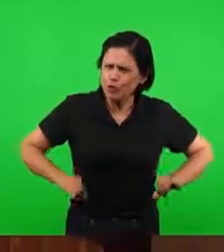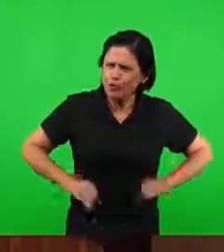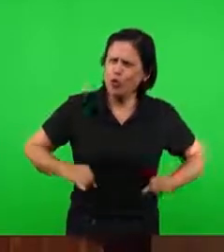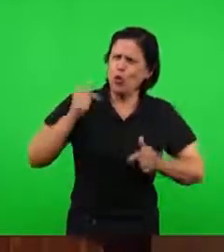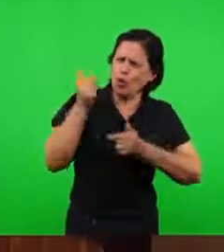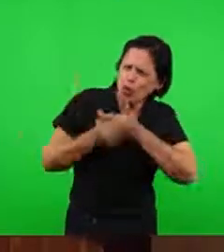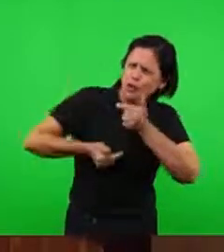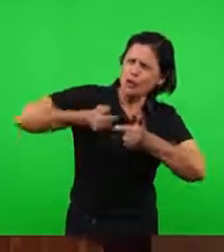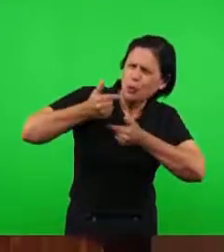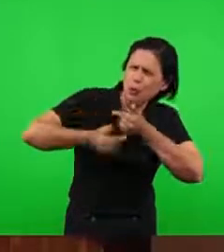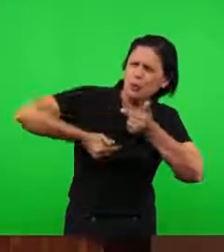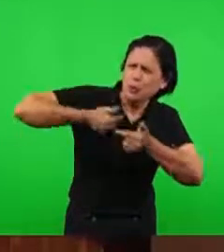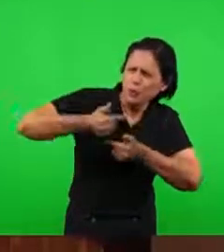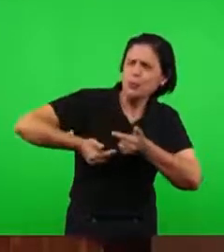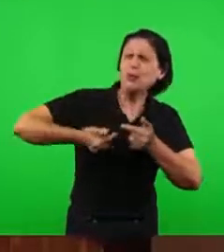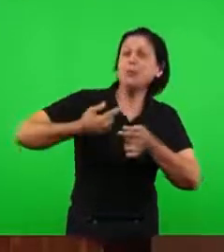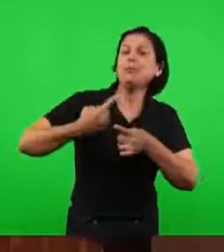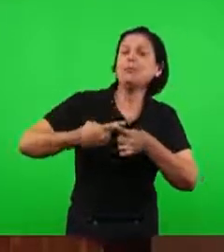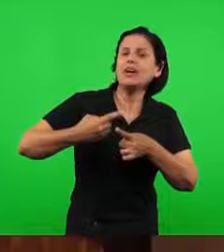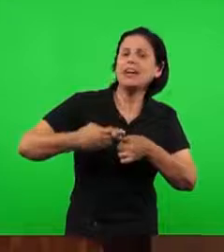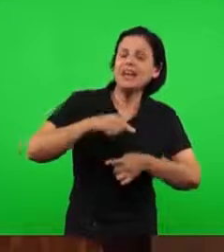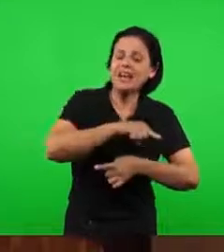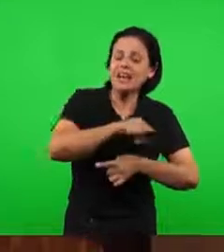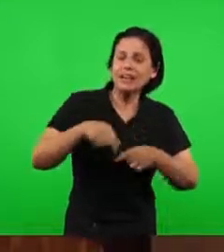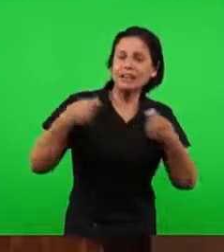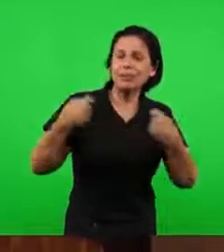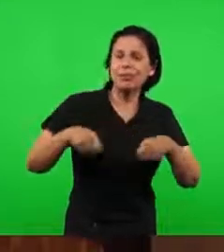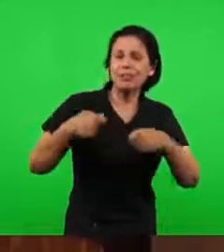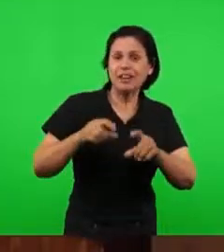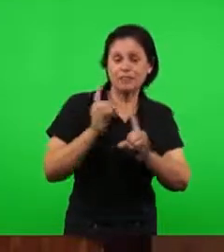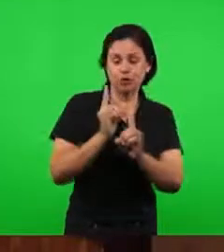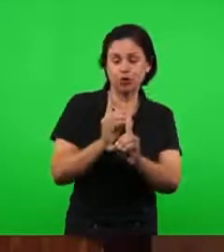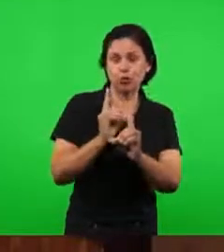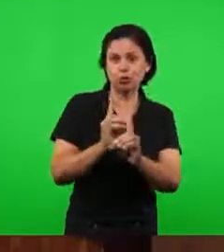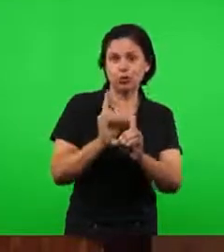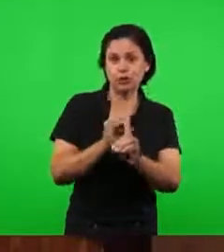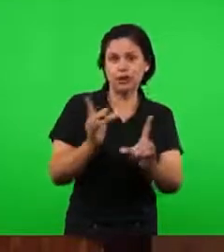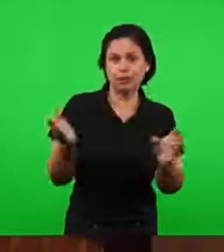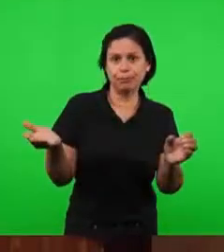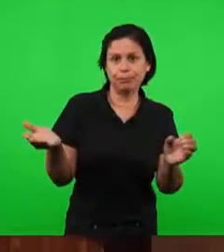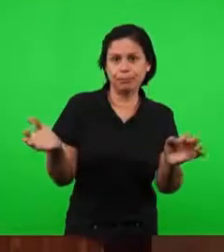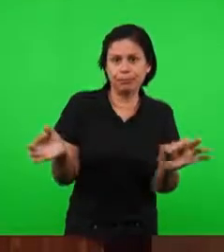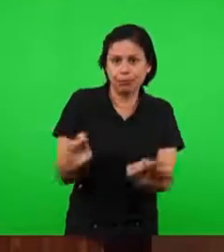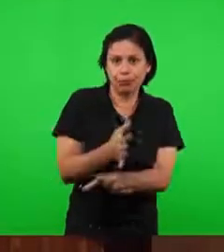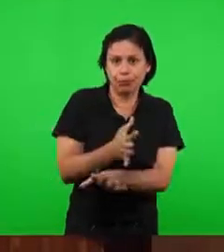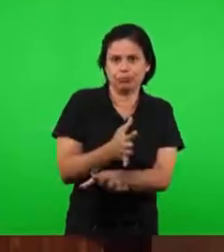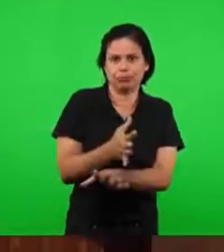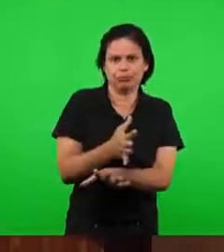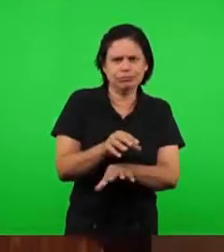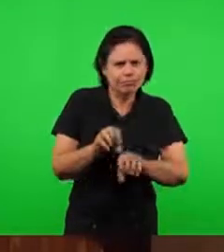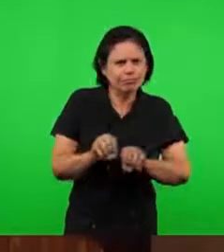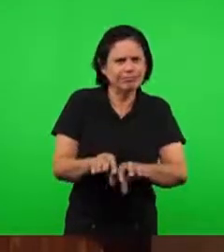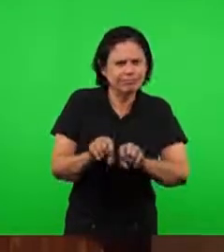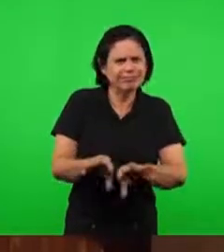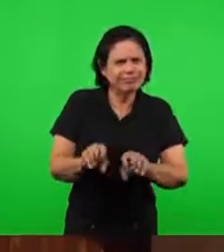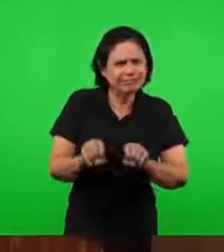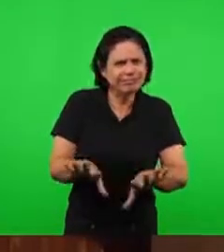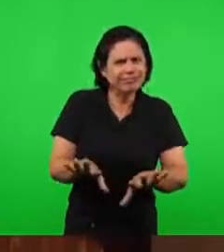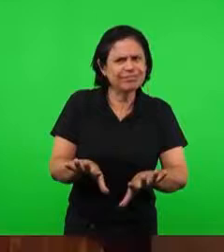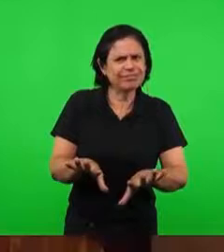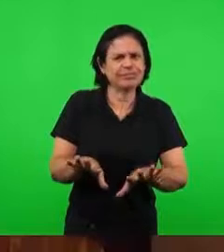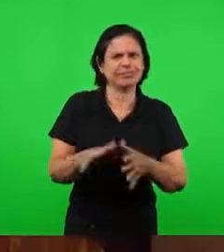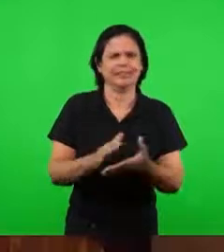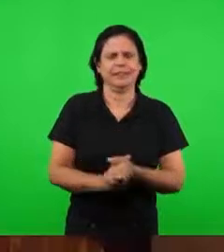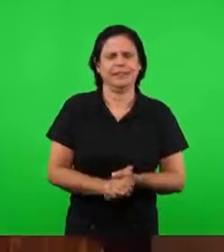a doutrina que foi efetivada, estabelecida em Éfeso, pudesse sobreviver.